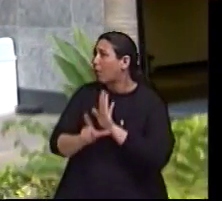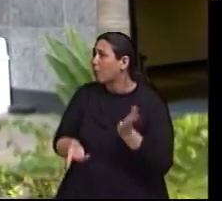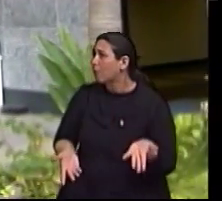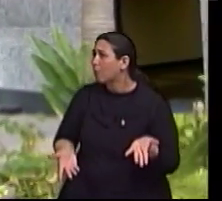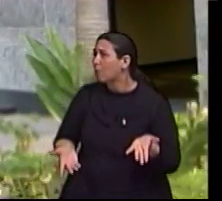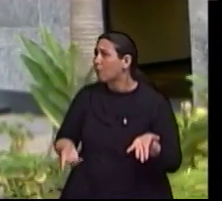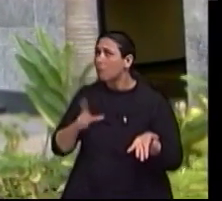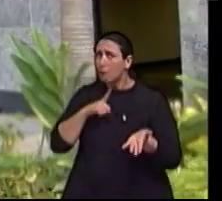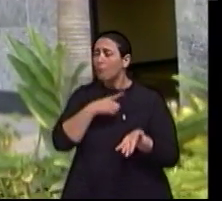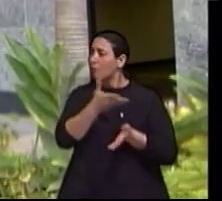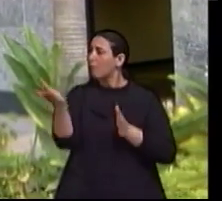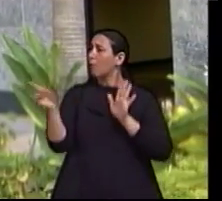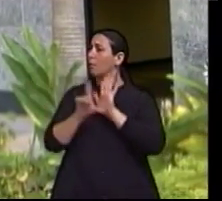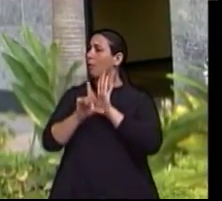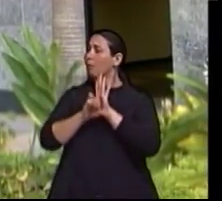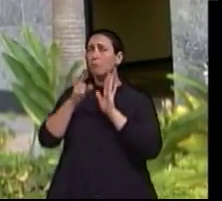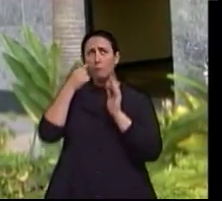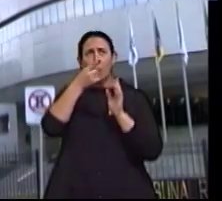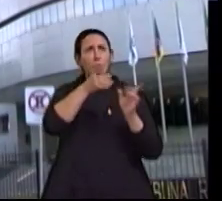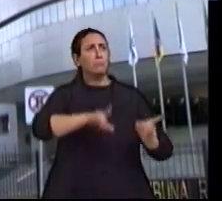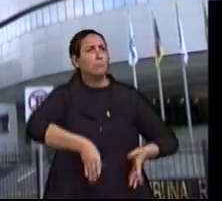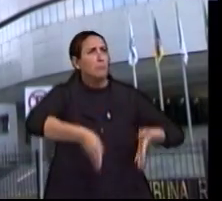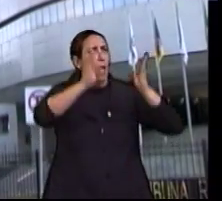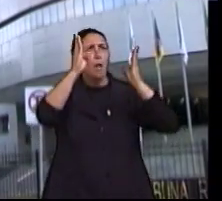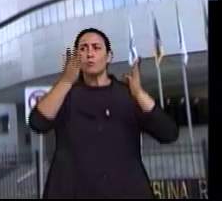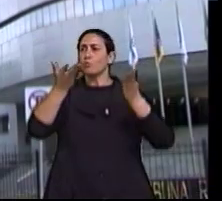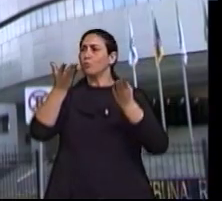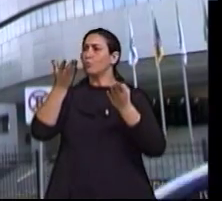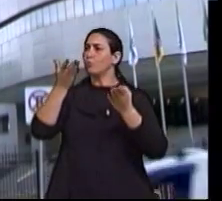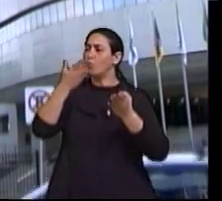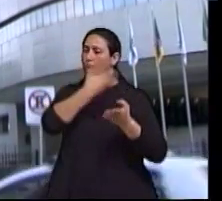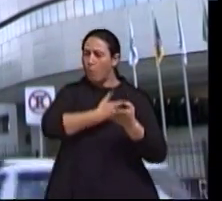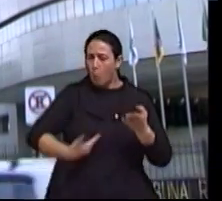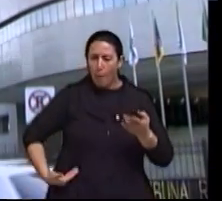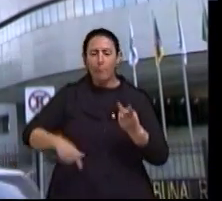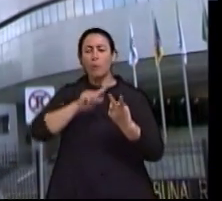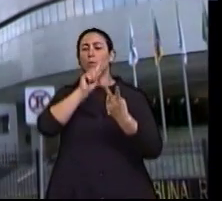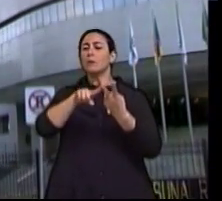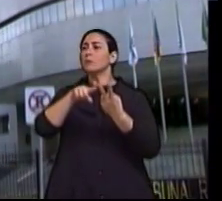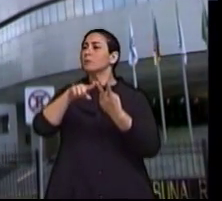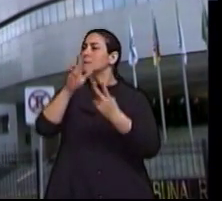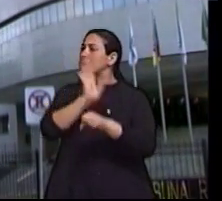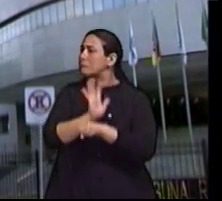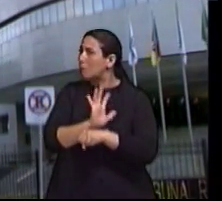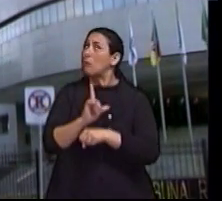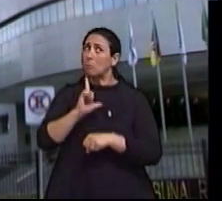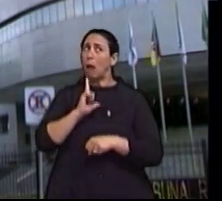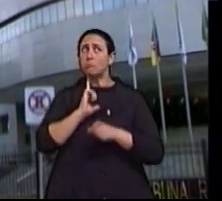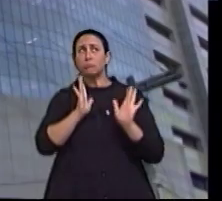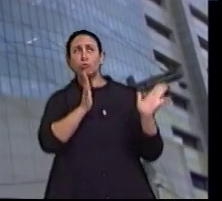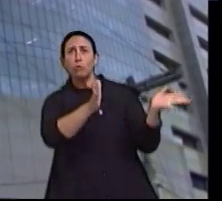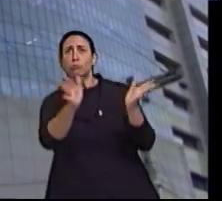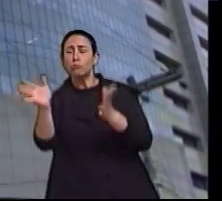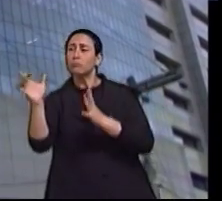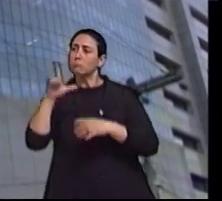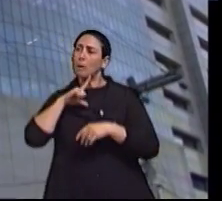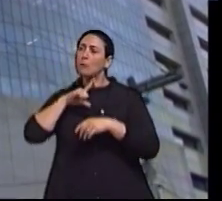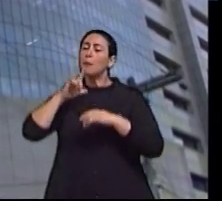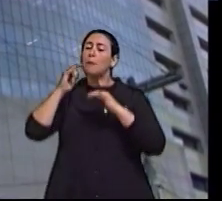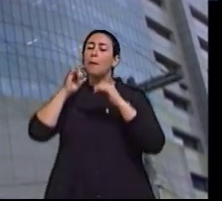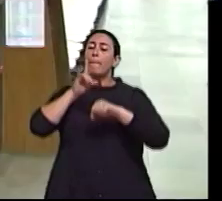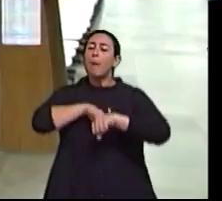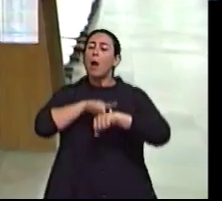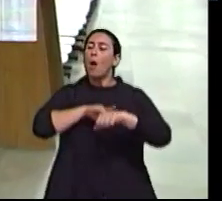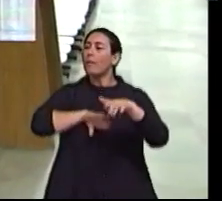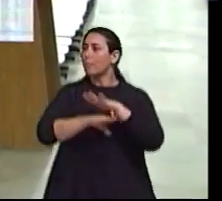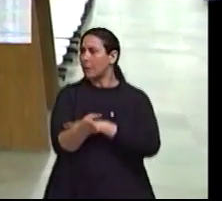Embora tenha lei. A gente vê nos prédios públicos, nos cinemas, já tem os banheiros adaptados, os banheiros exclusivos. O